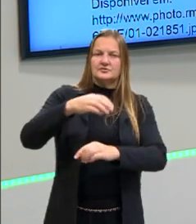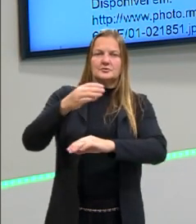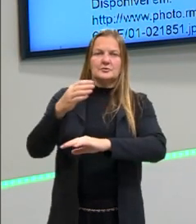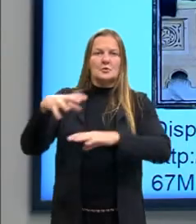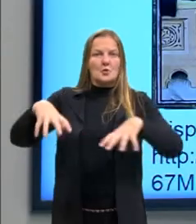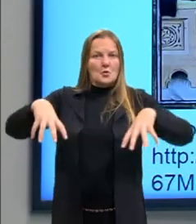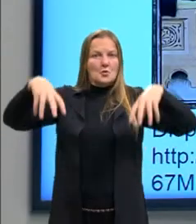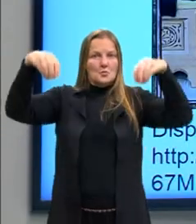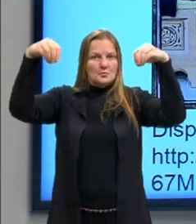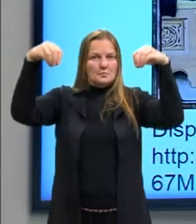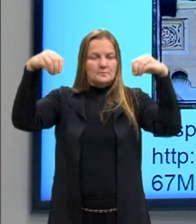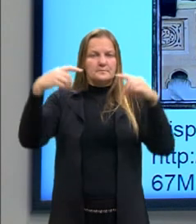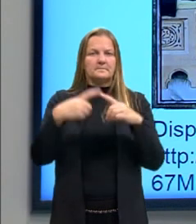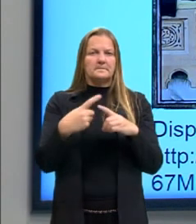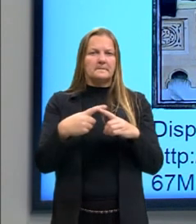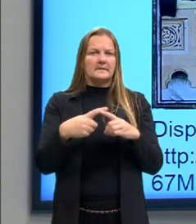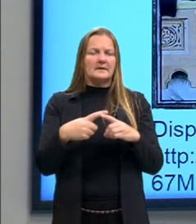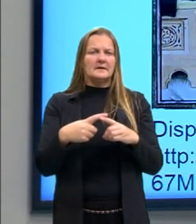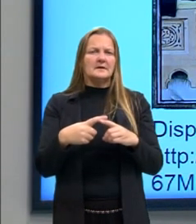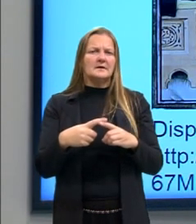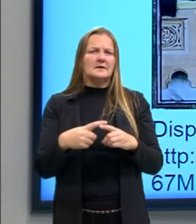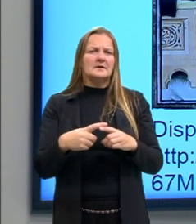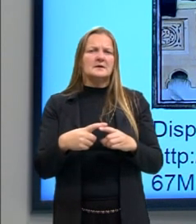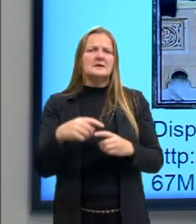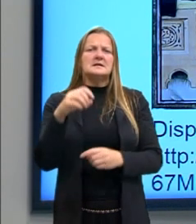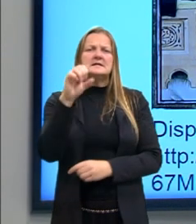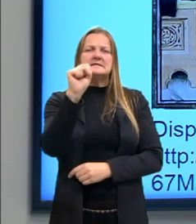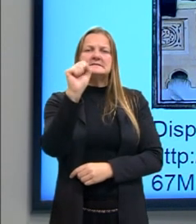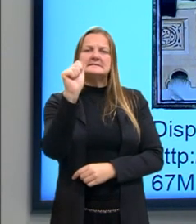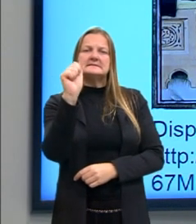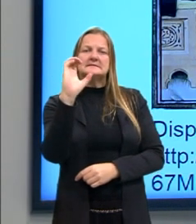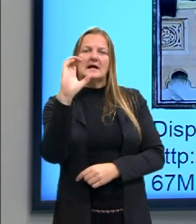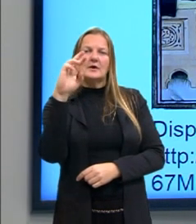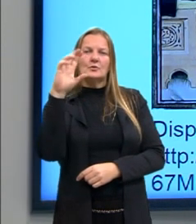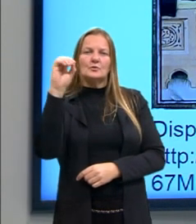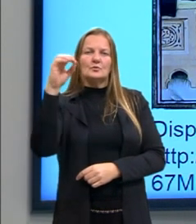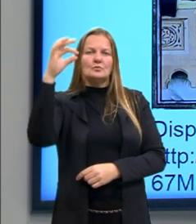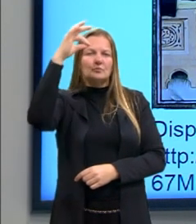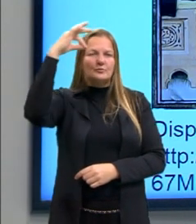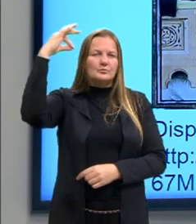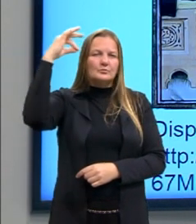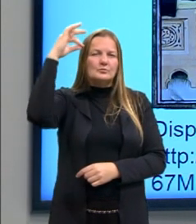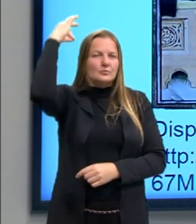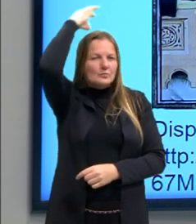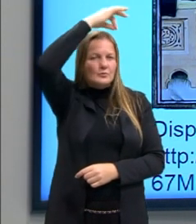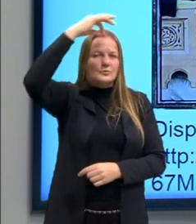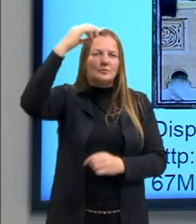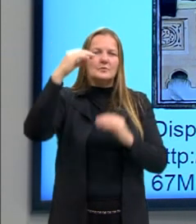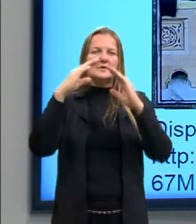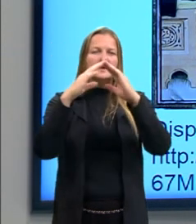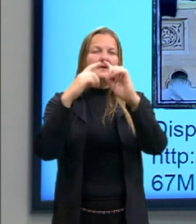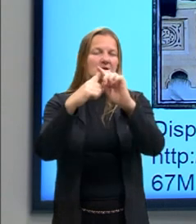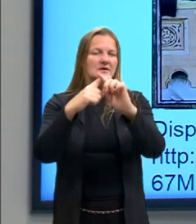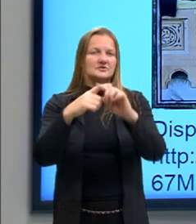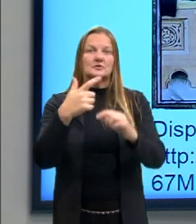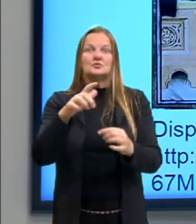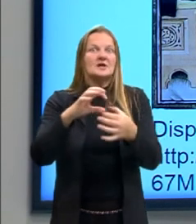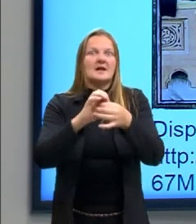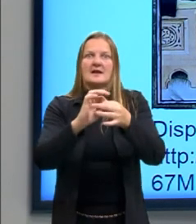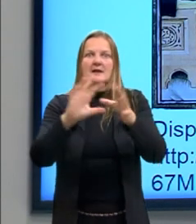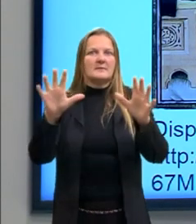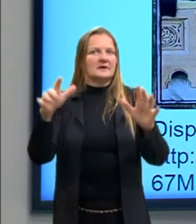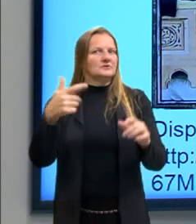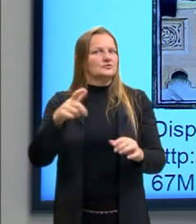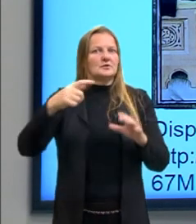grande parte, ela vai abordar temas sacros, religiosos, então, uma arte que não tinha muita liberdade para abordar